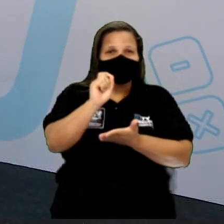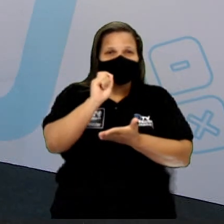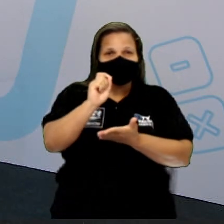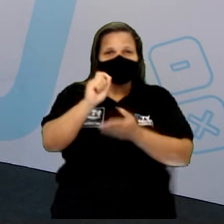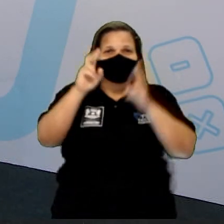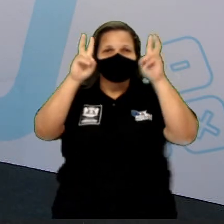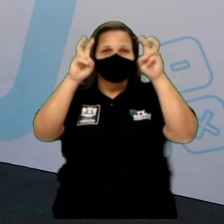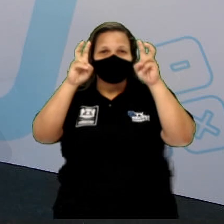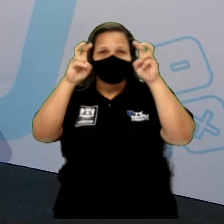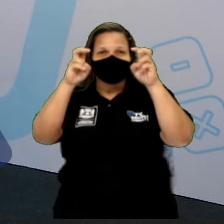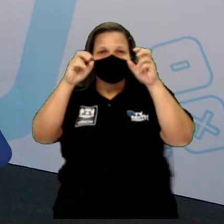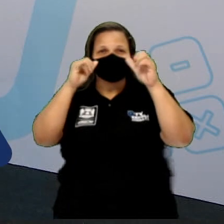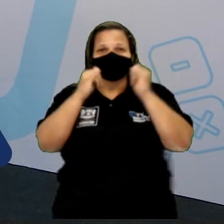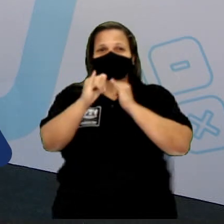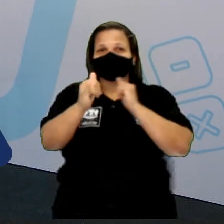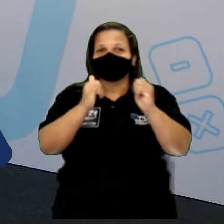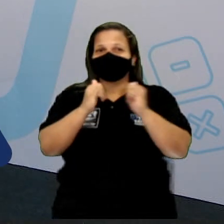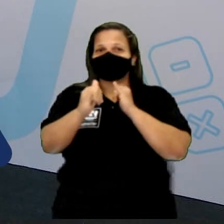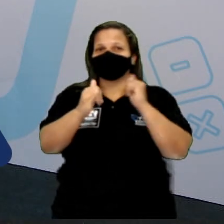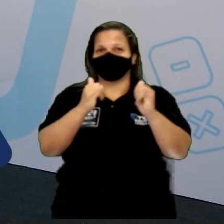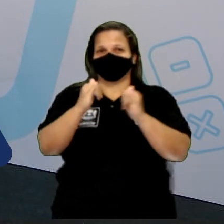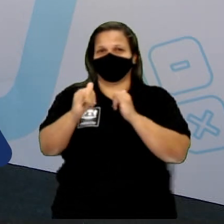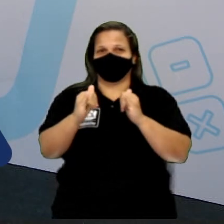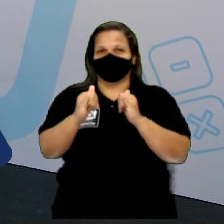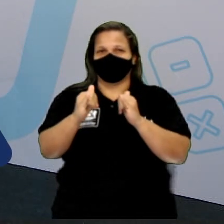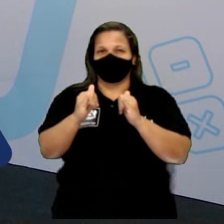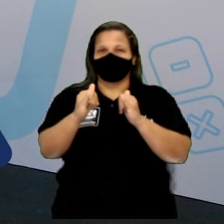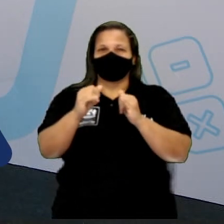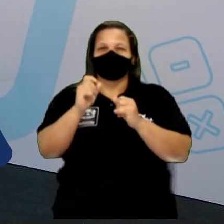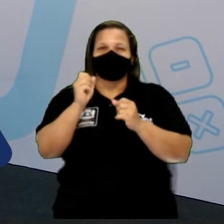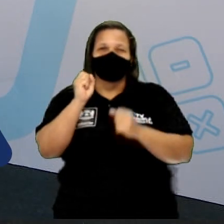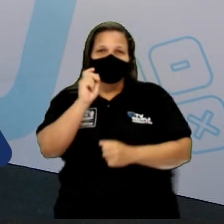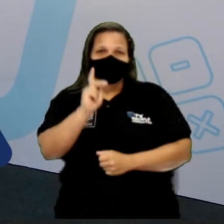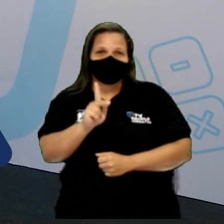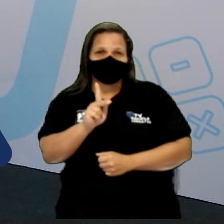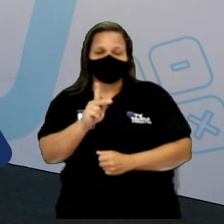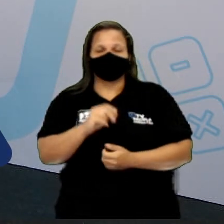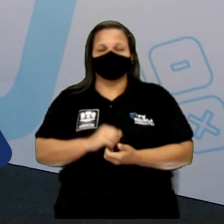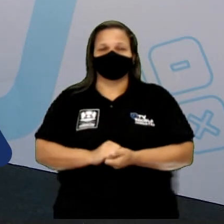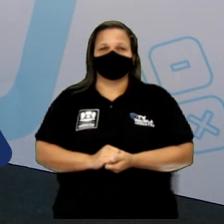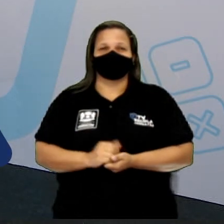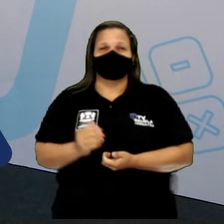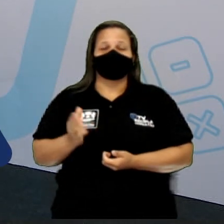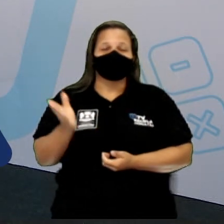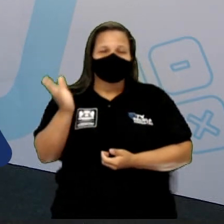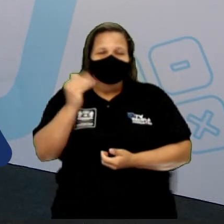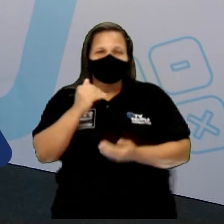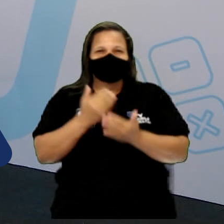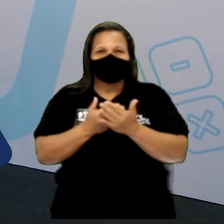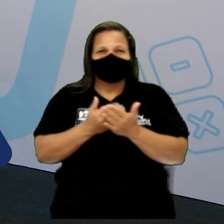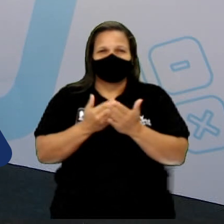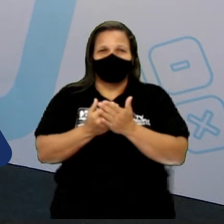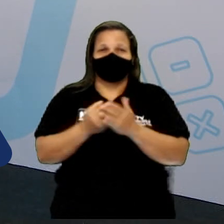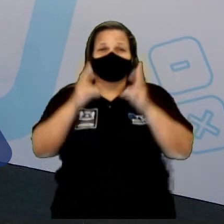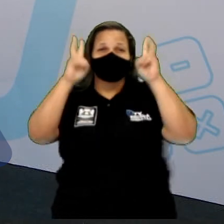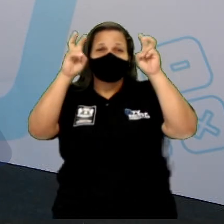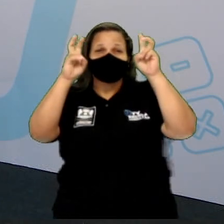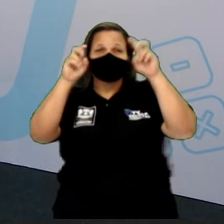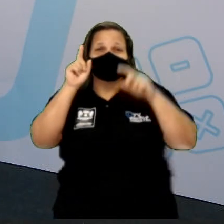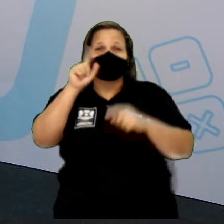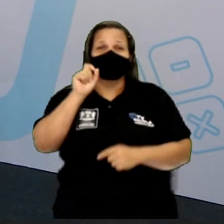os exemplos que a gente tem no nosso cotidiano, beleza? Então, vamos lá! Hoje o assunto é